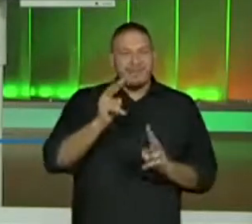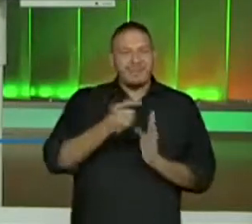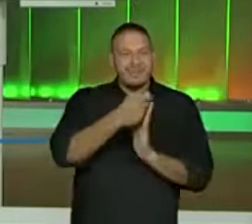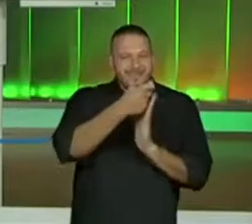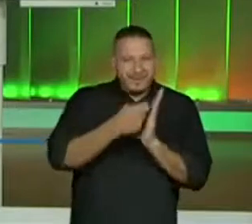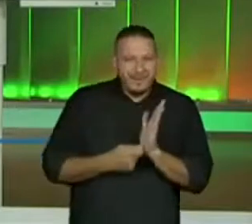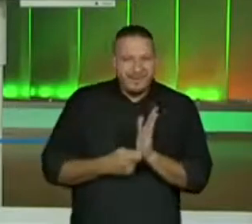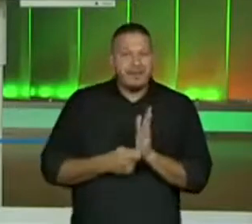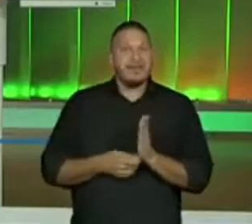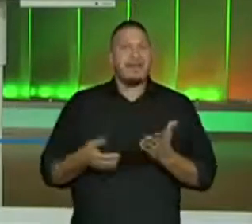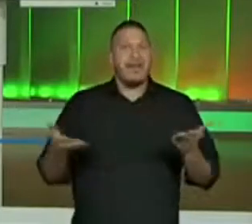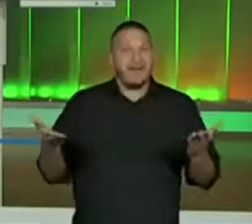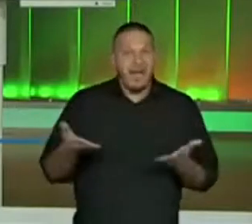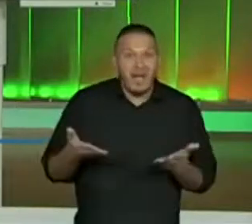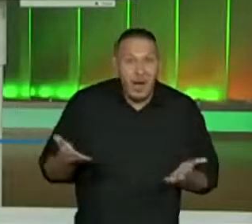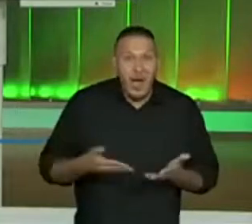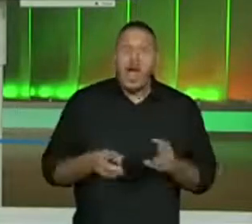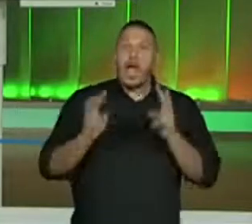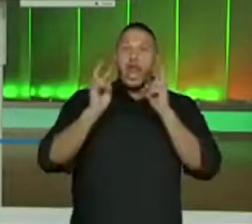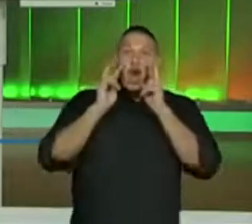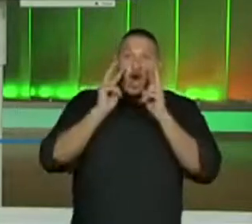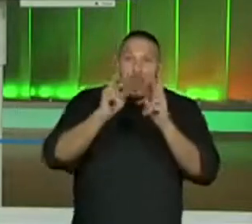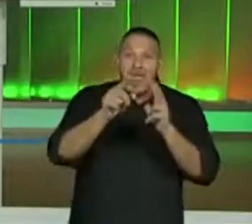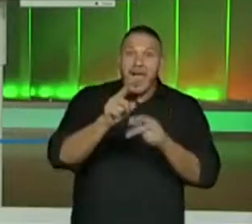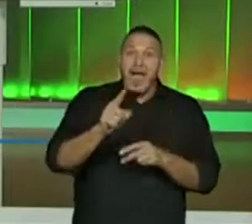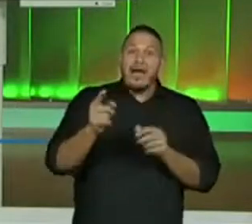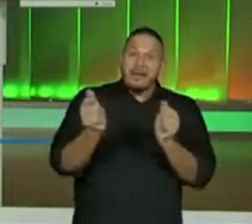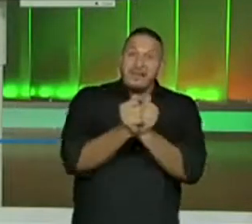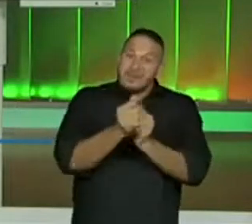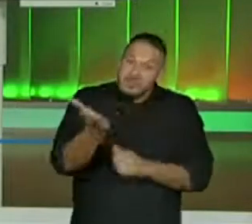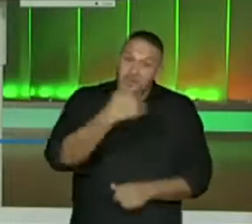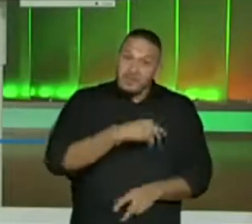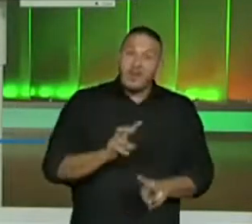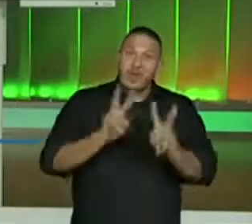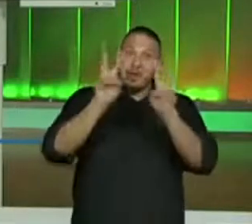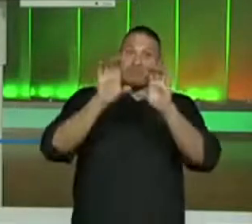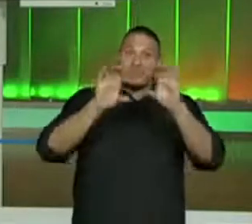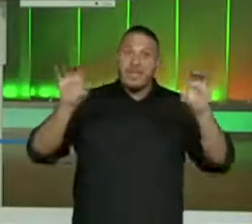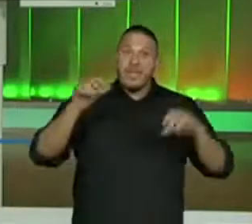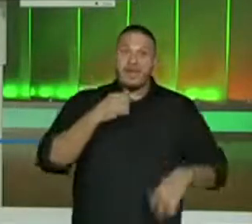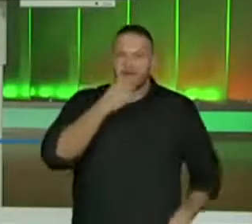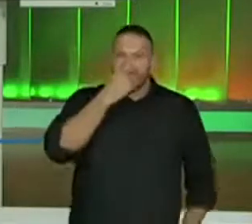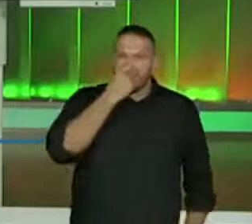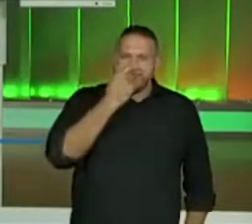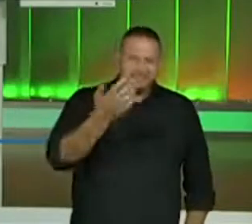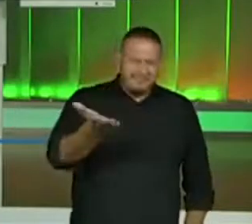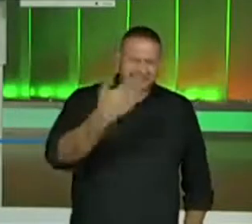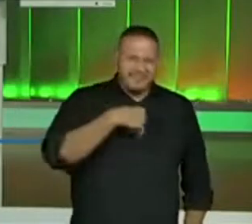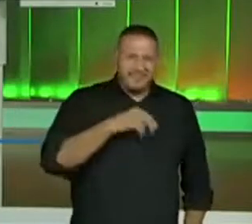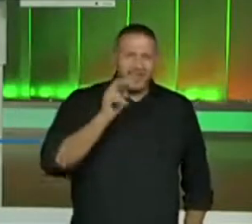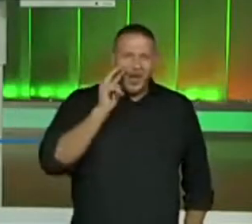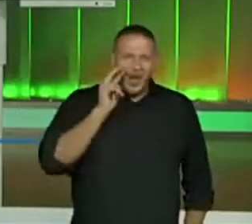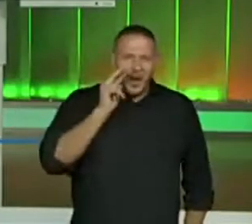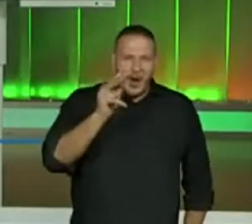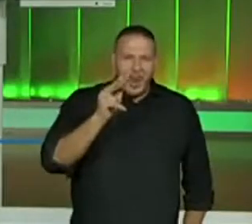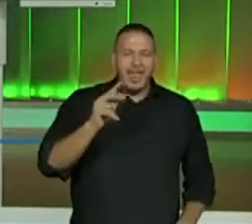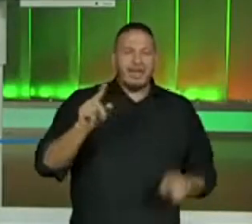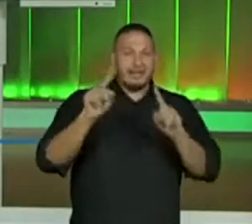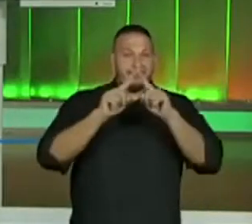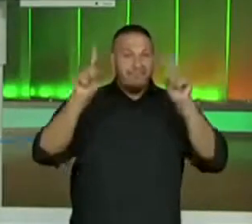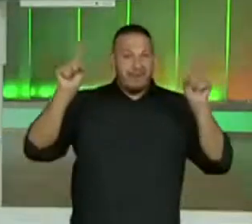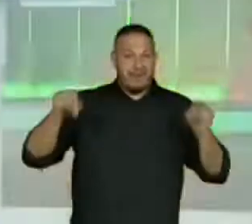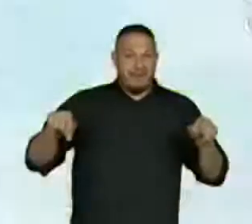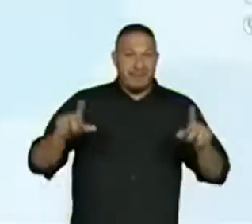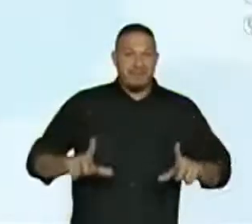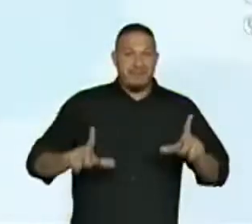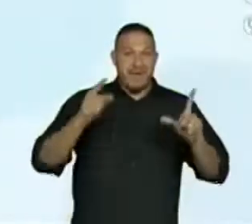vamos agora olhar para o céu junto comigo vou convidar vocês para olharem aqui para a imagem